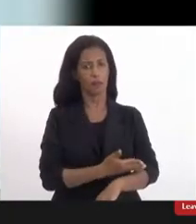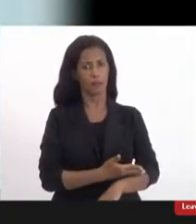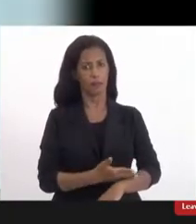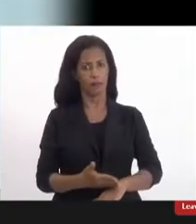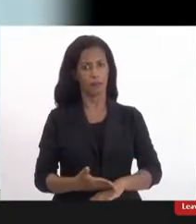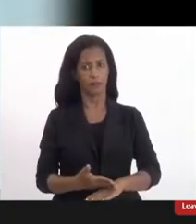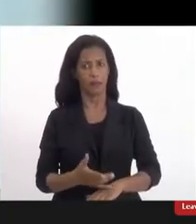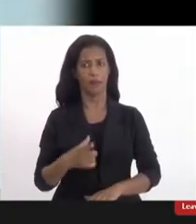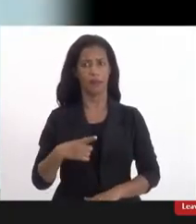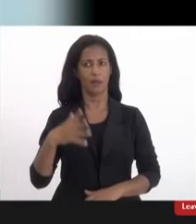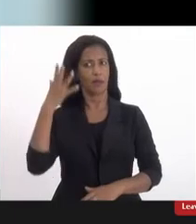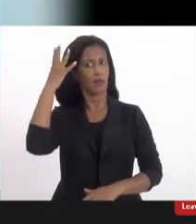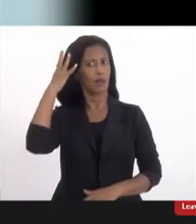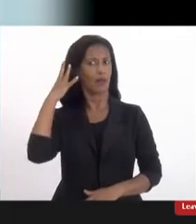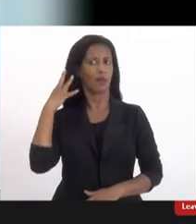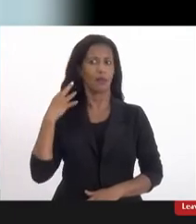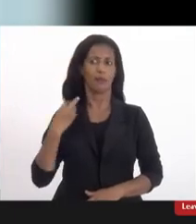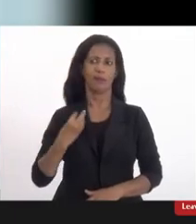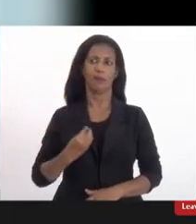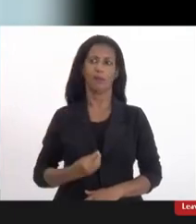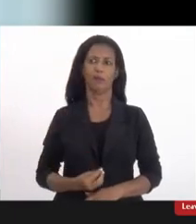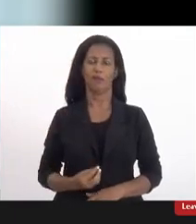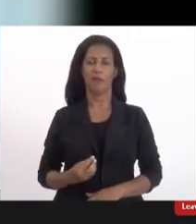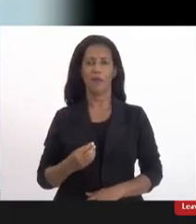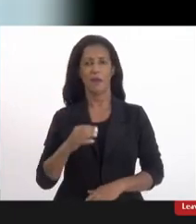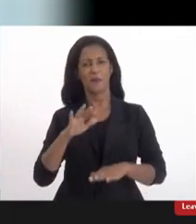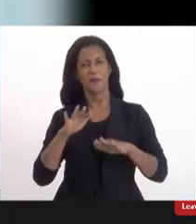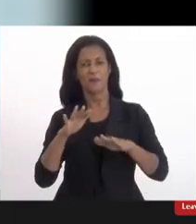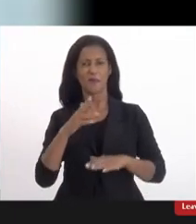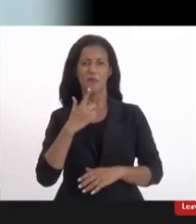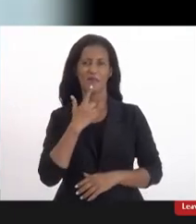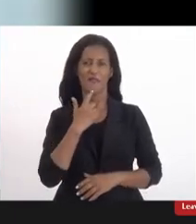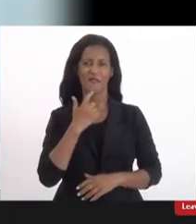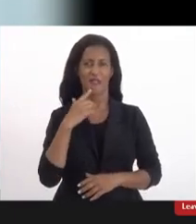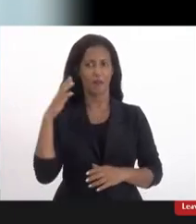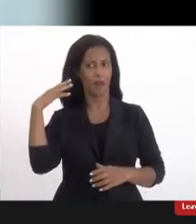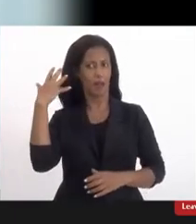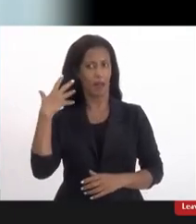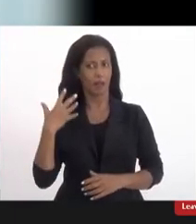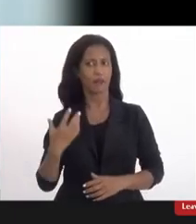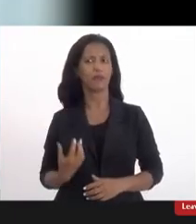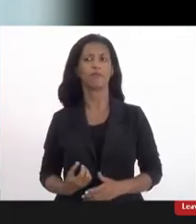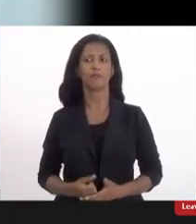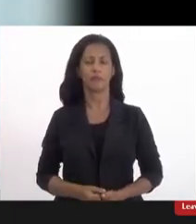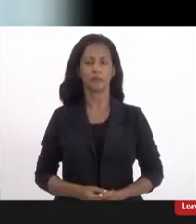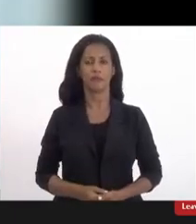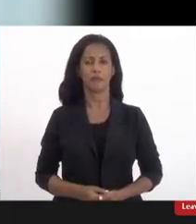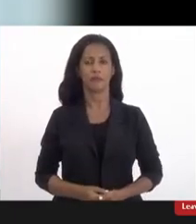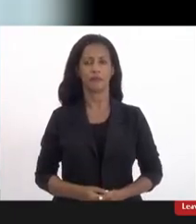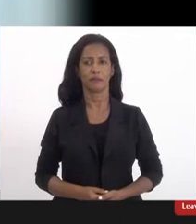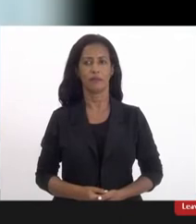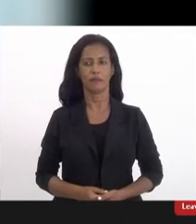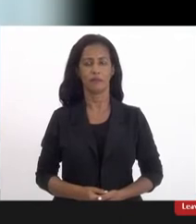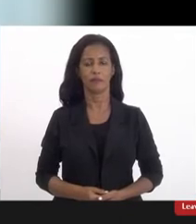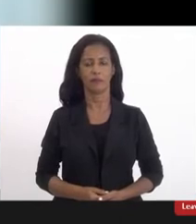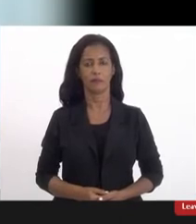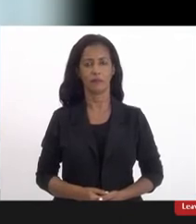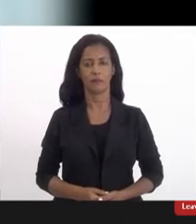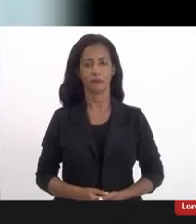tenho cabelos um pouco avermelhados encarapolados eu tô